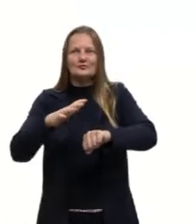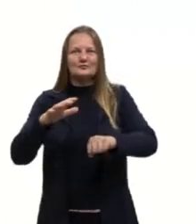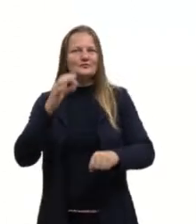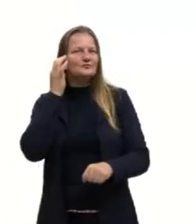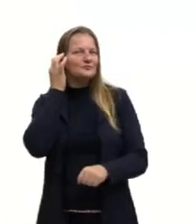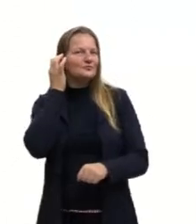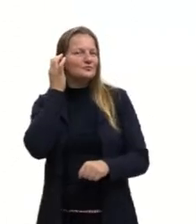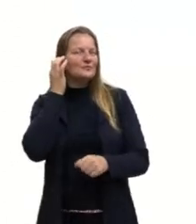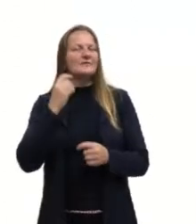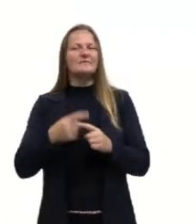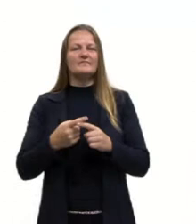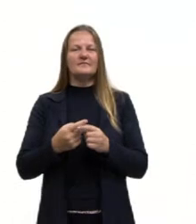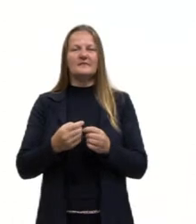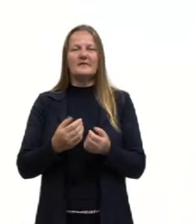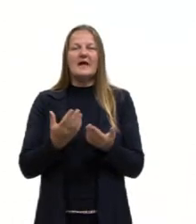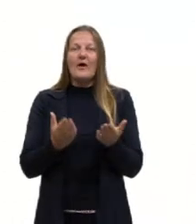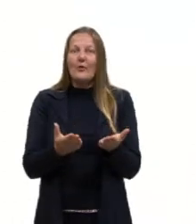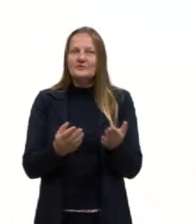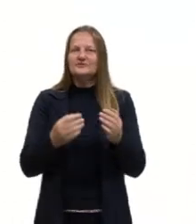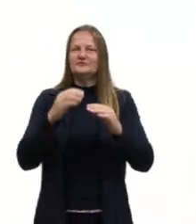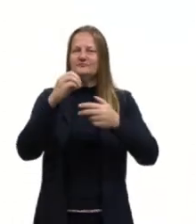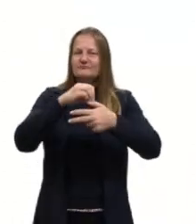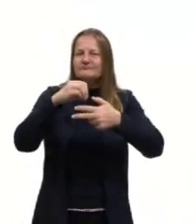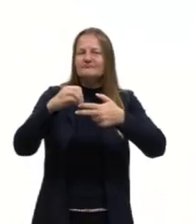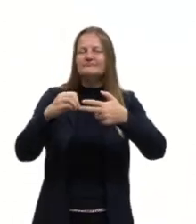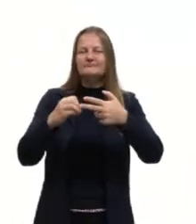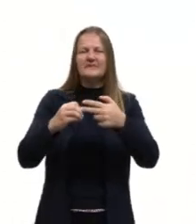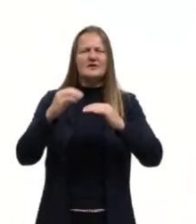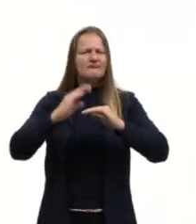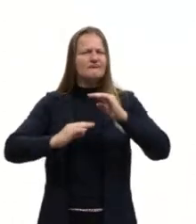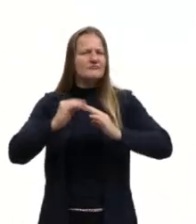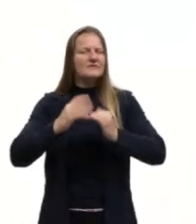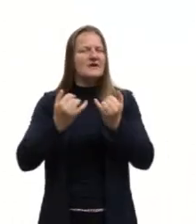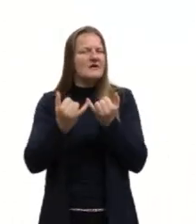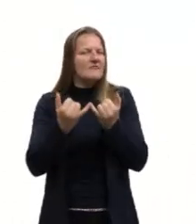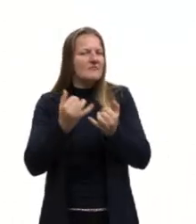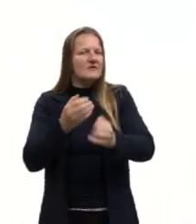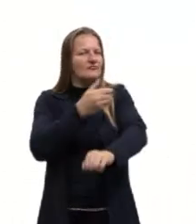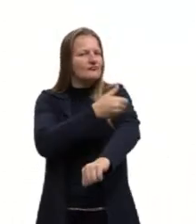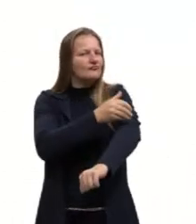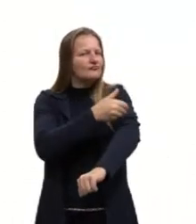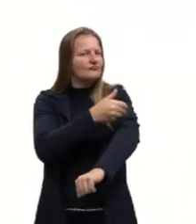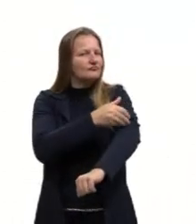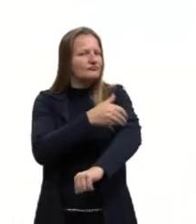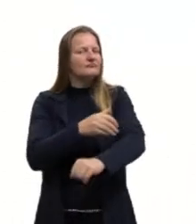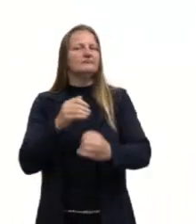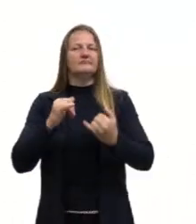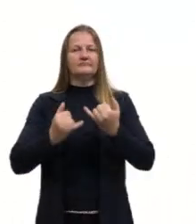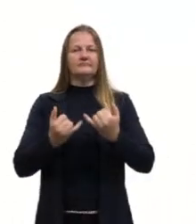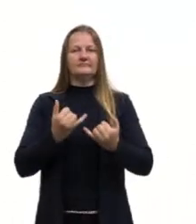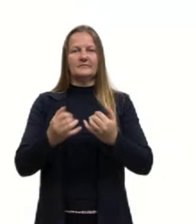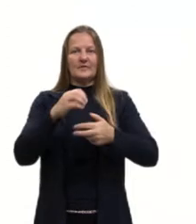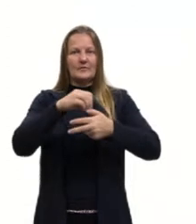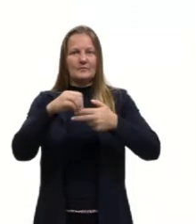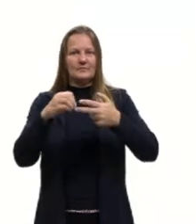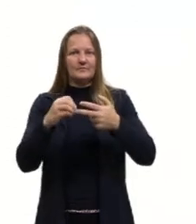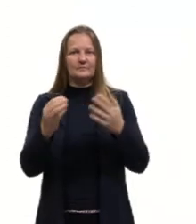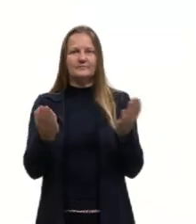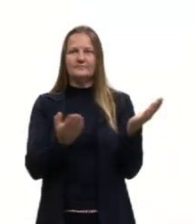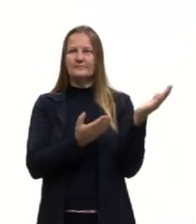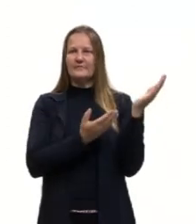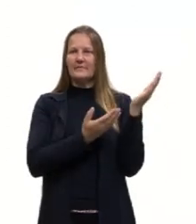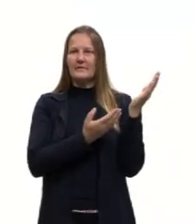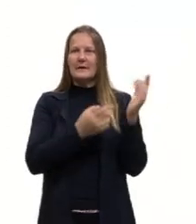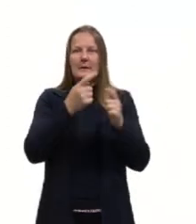Das contribuições deles. Então, hoje eu deixei uma aula somente para as questões relacionadas aos